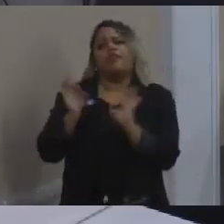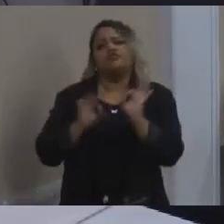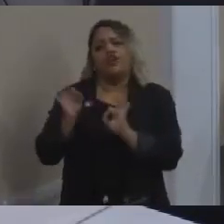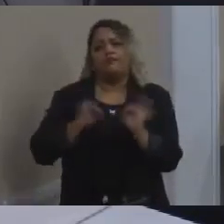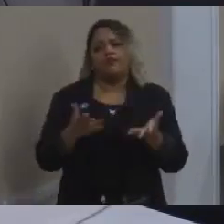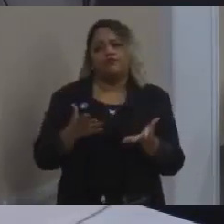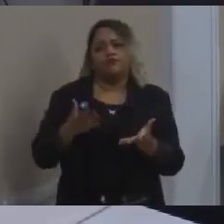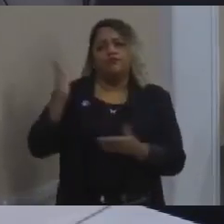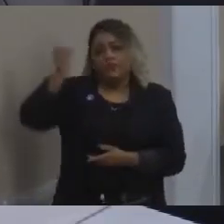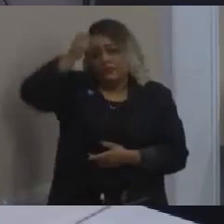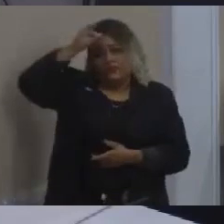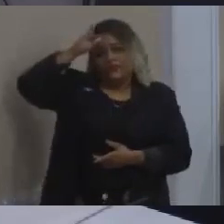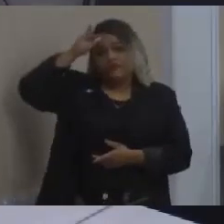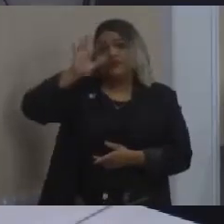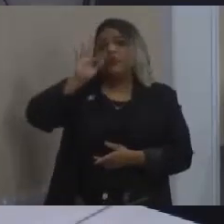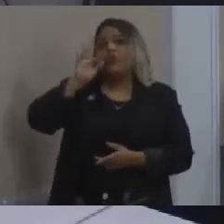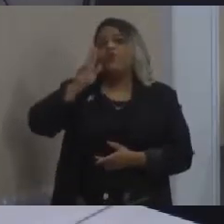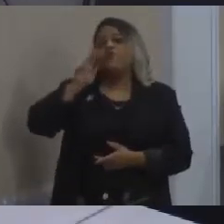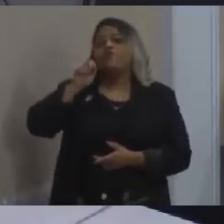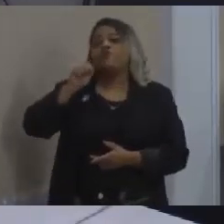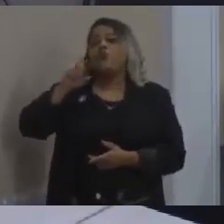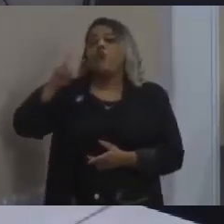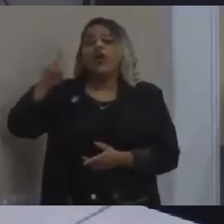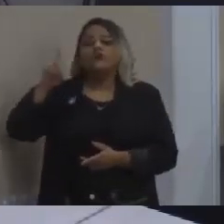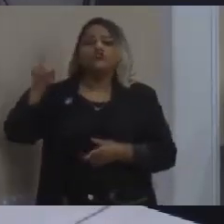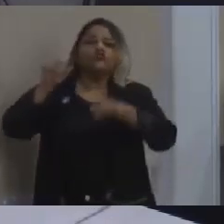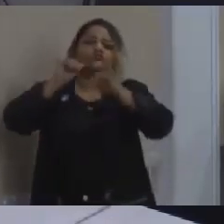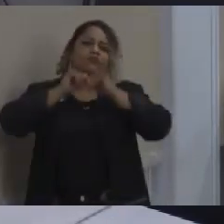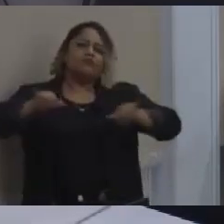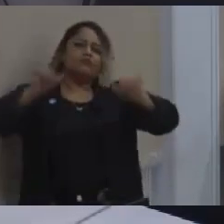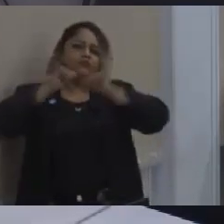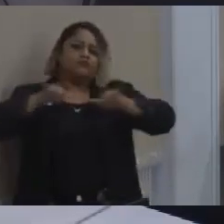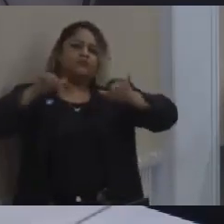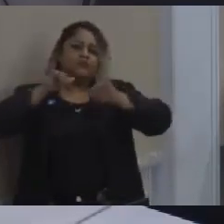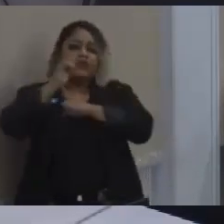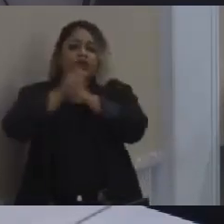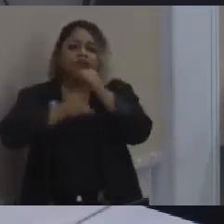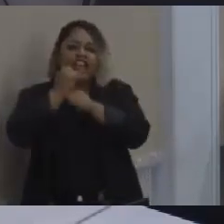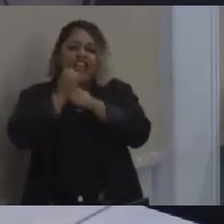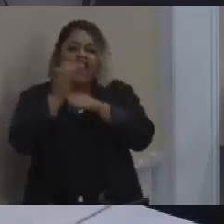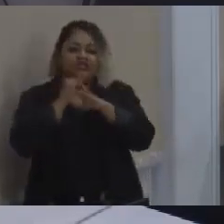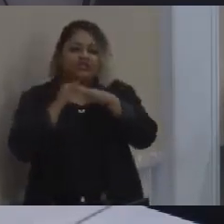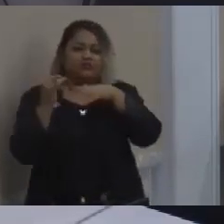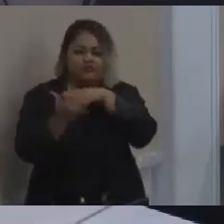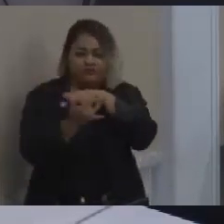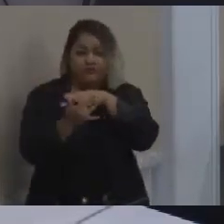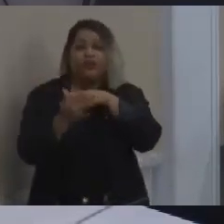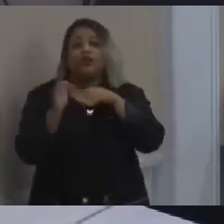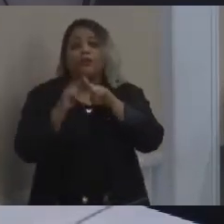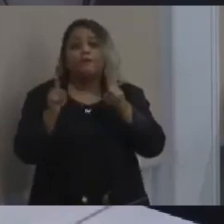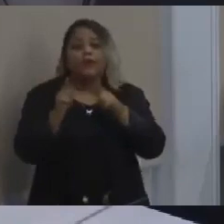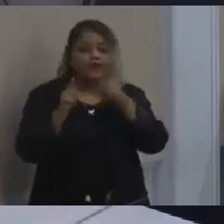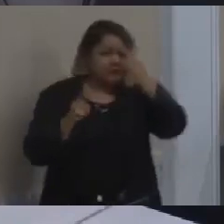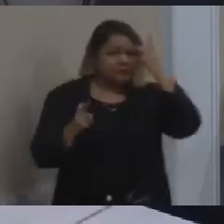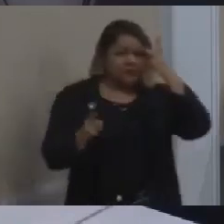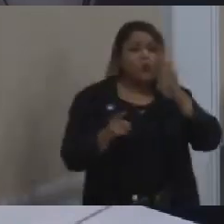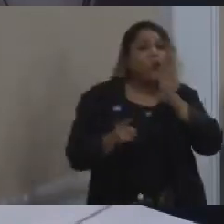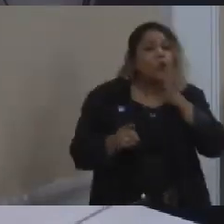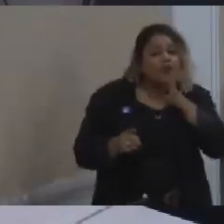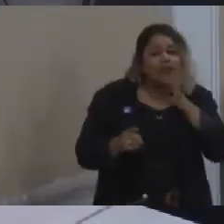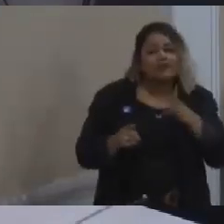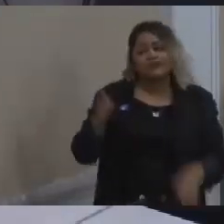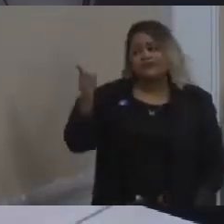Fuad, como prefeito, começa a ter que ir para fazer propaganda lá nos canais de internet, mas, na verdade, quem está a fundo fica falando, cara, está